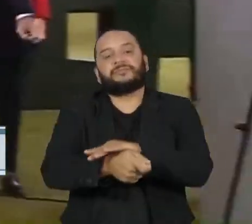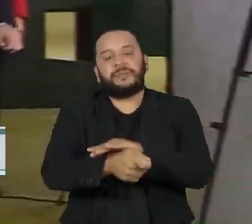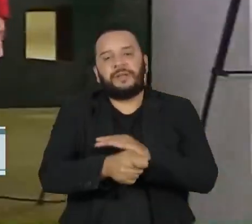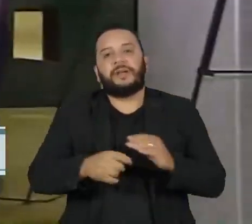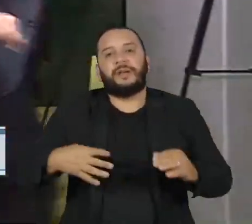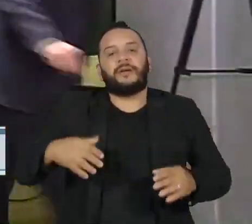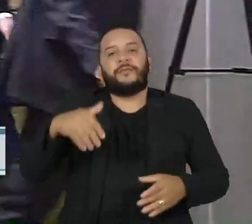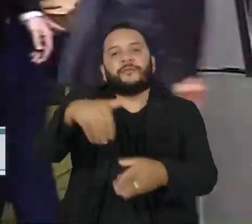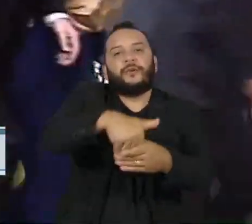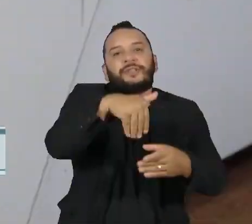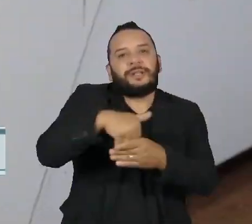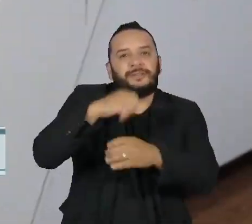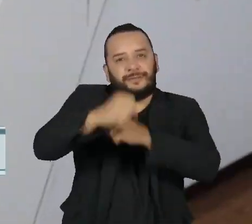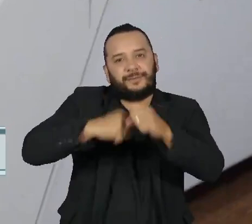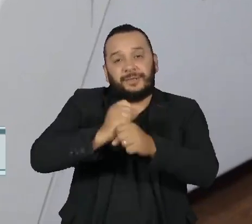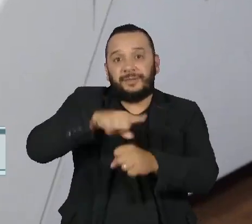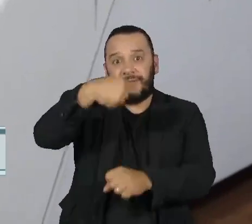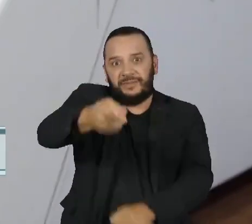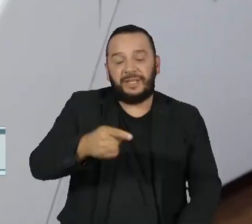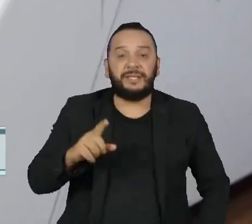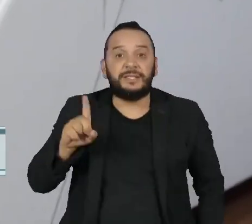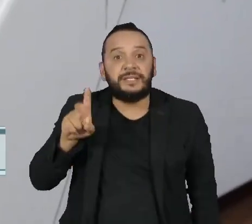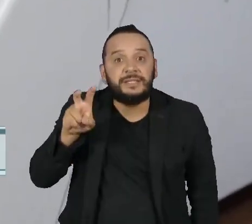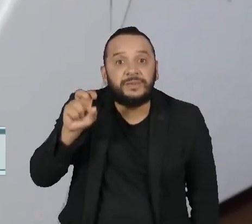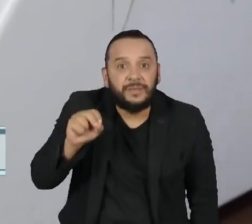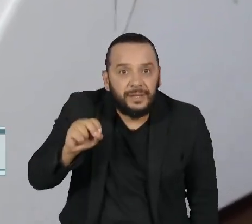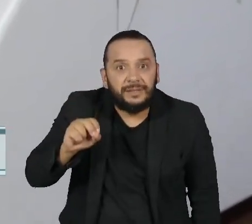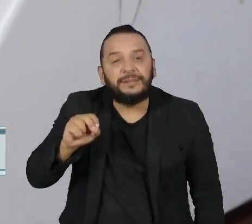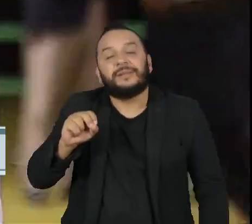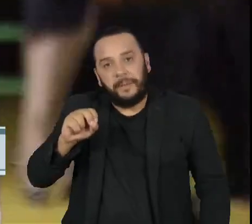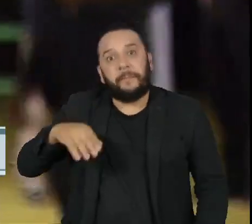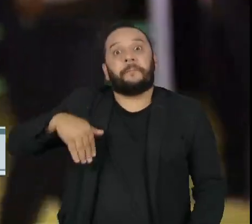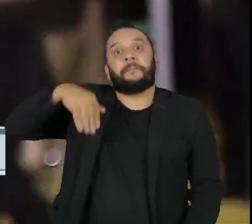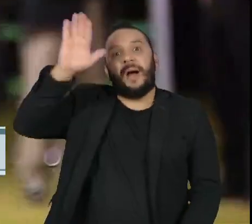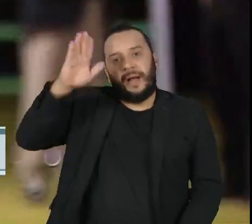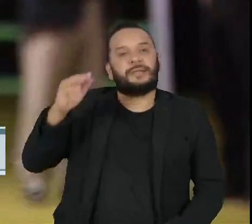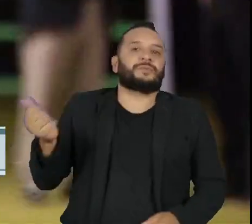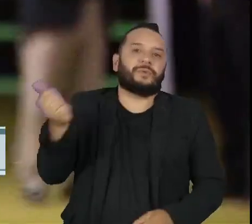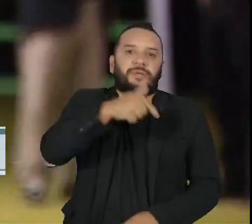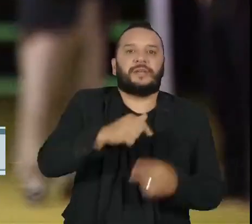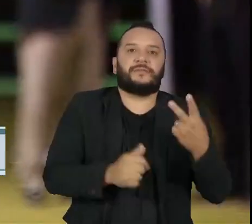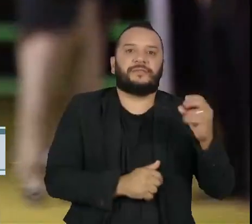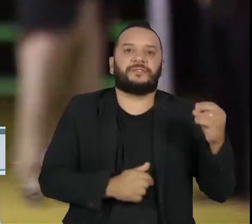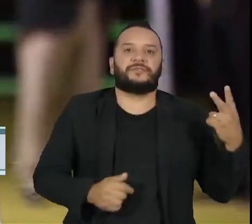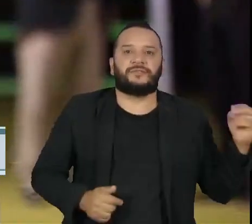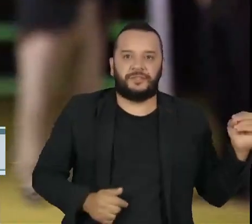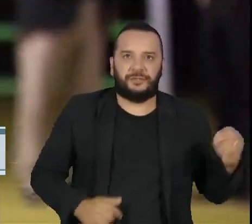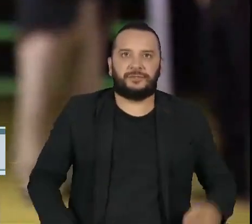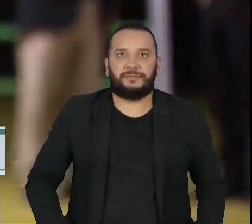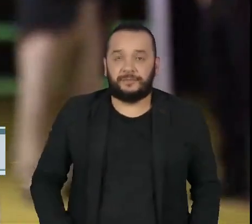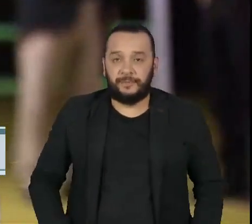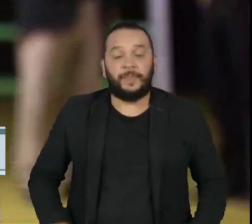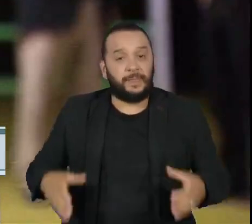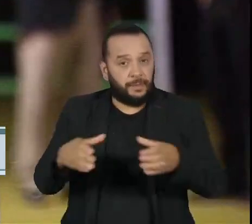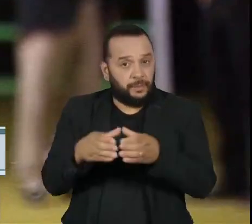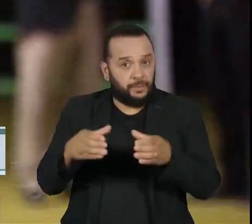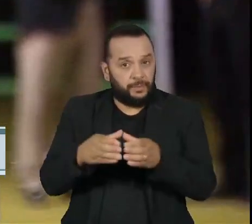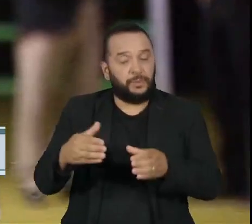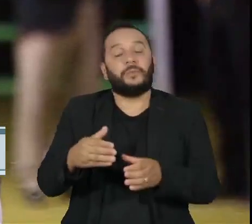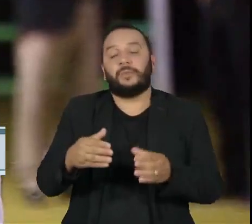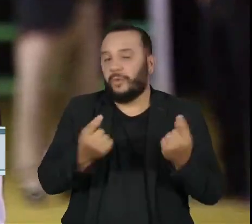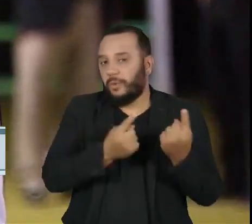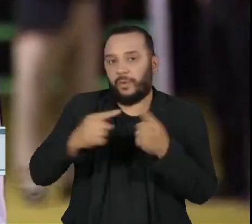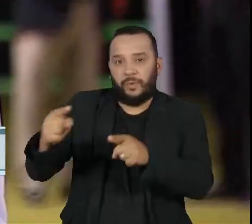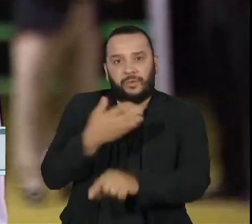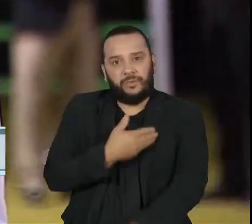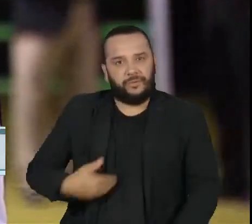% a mais do que na eleição municipal de 2020. A oposição ao governo ainda conseguiu emplacar de